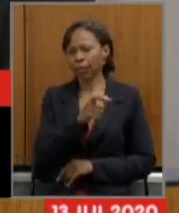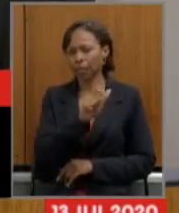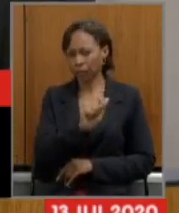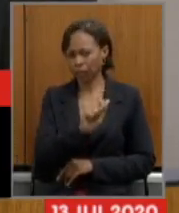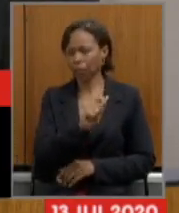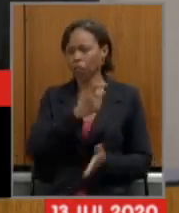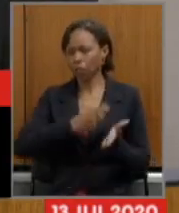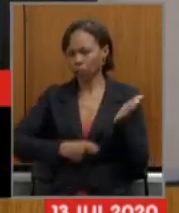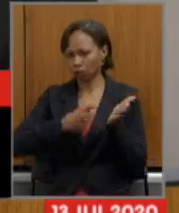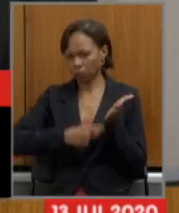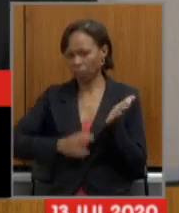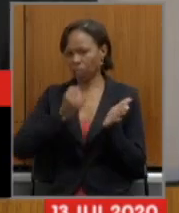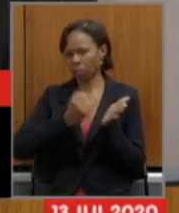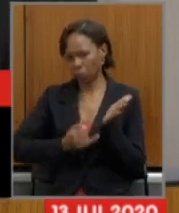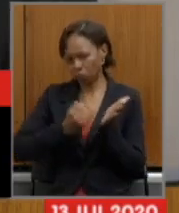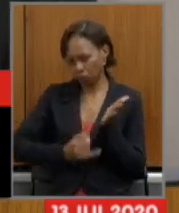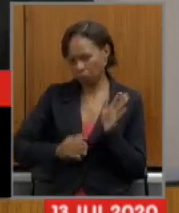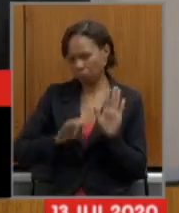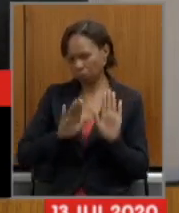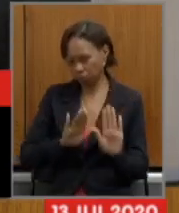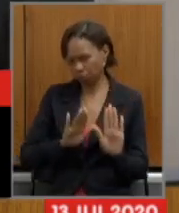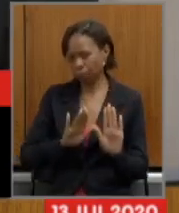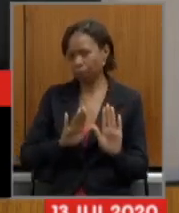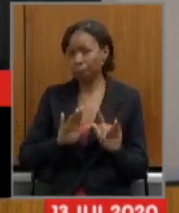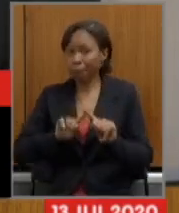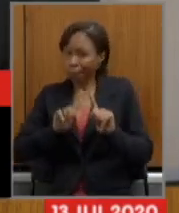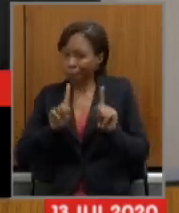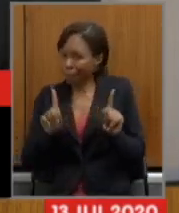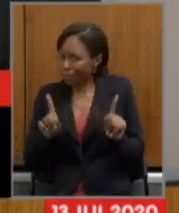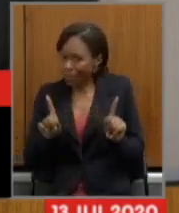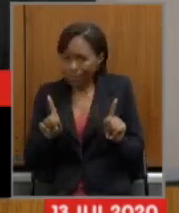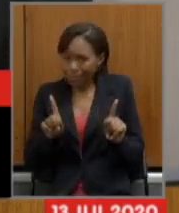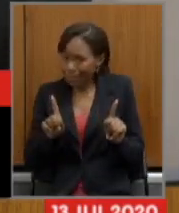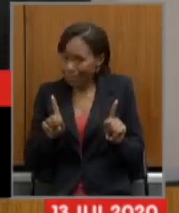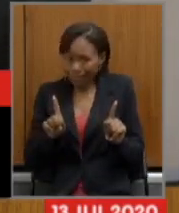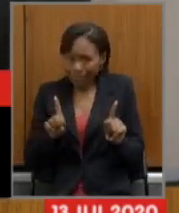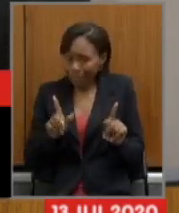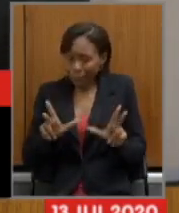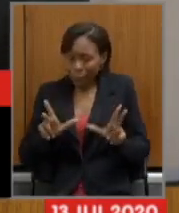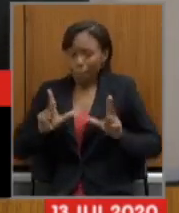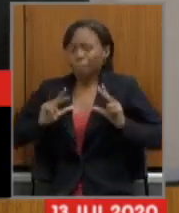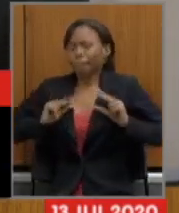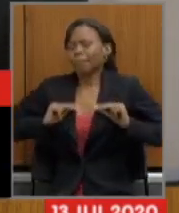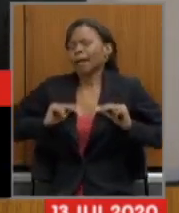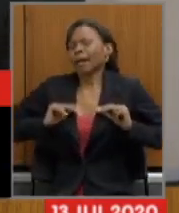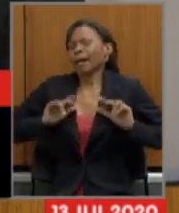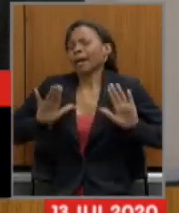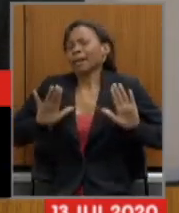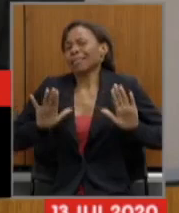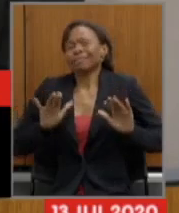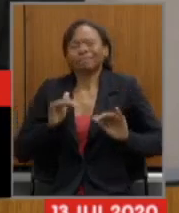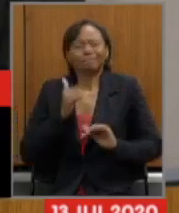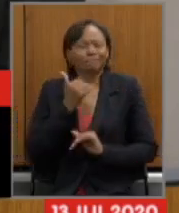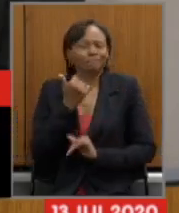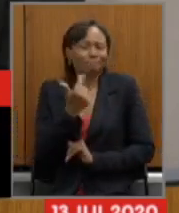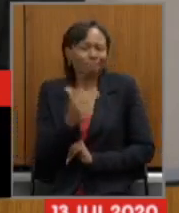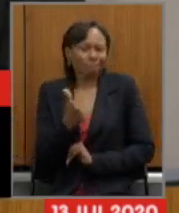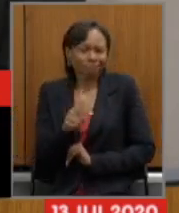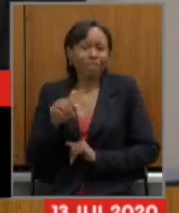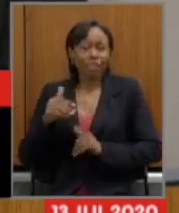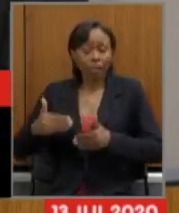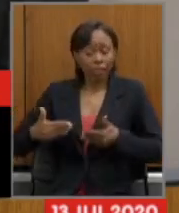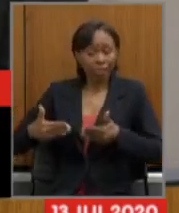para nós também não tem vaca sagrada tem certeza que a Secretaria da Fazenda mede